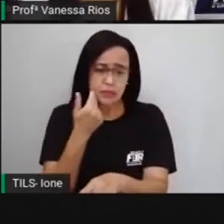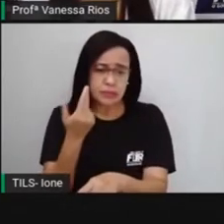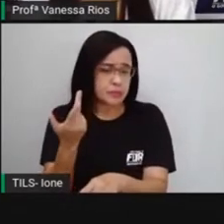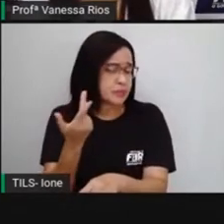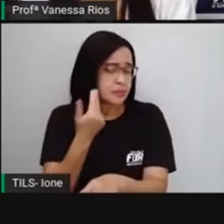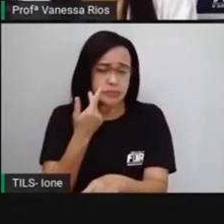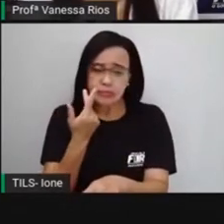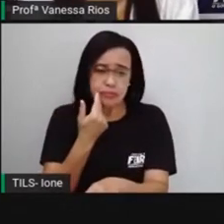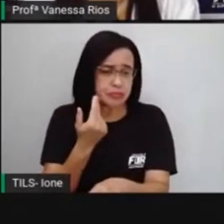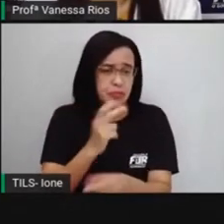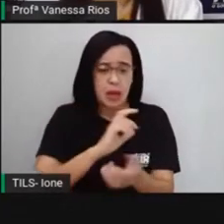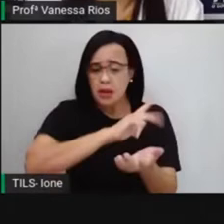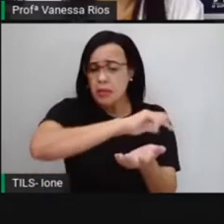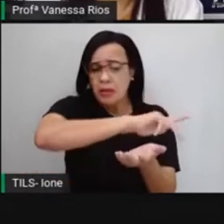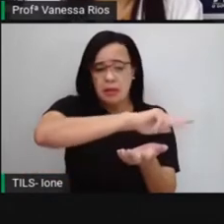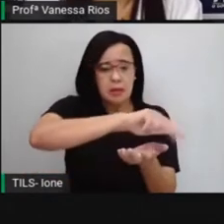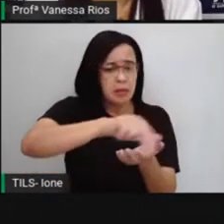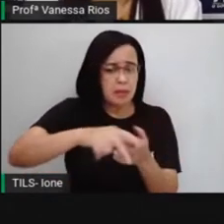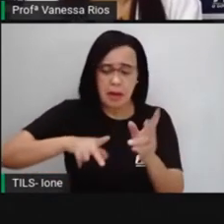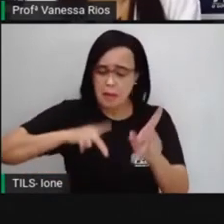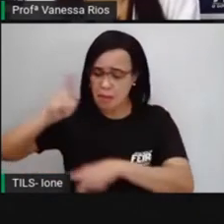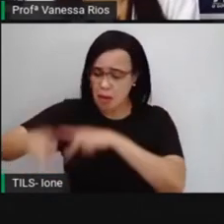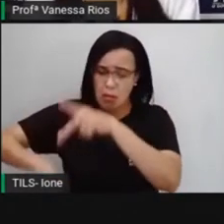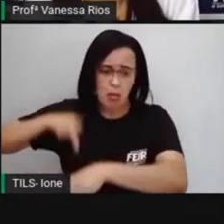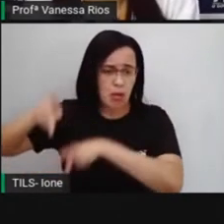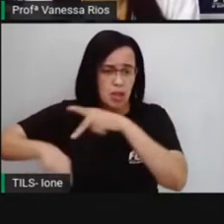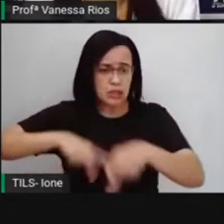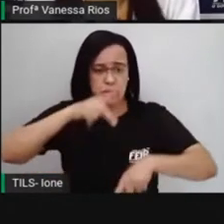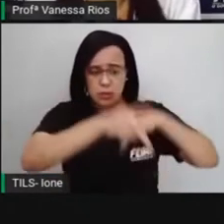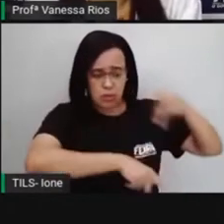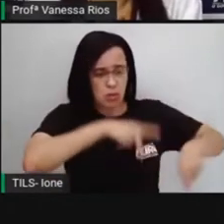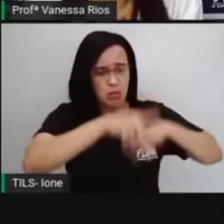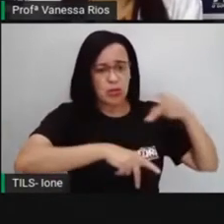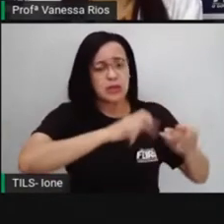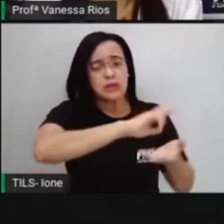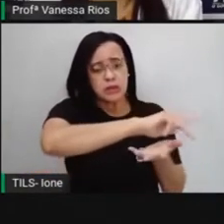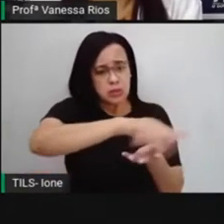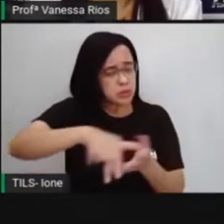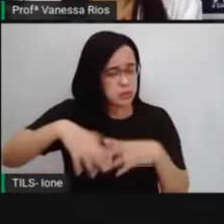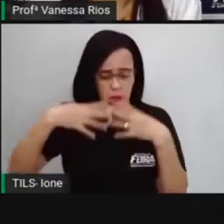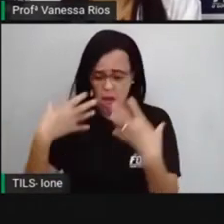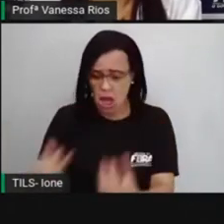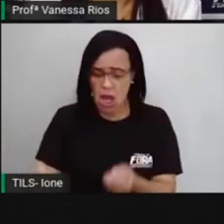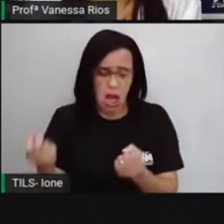povos, tanto na África quanto em outros continentes também.